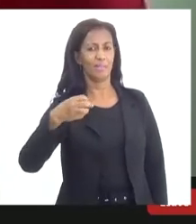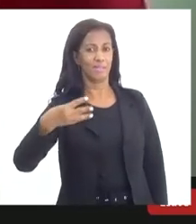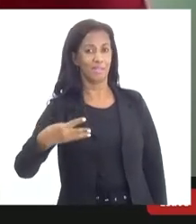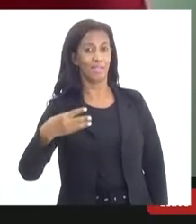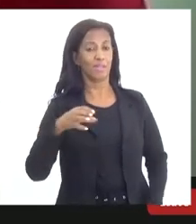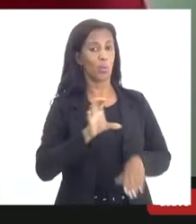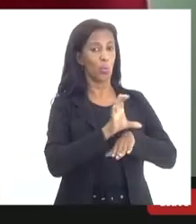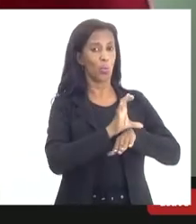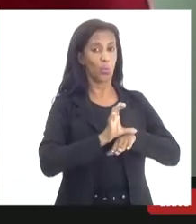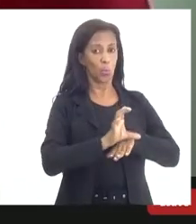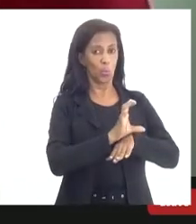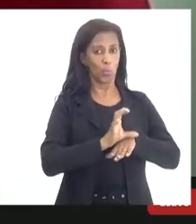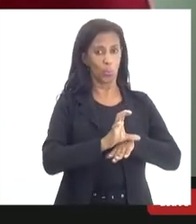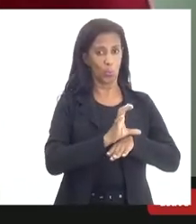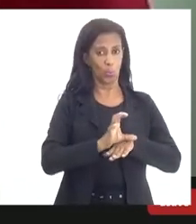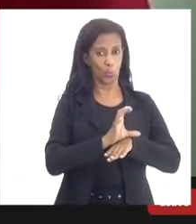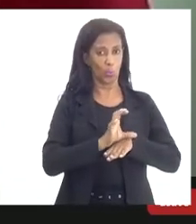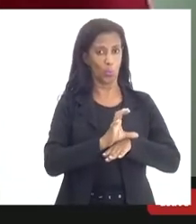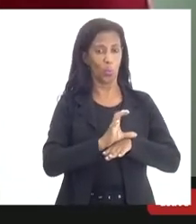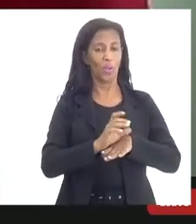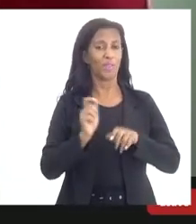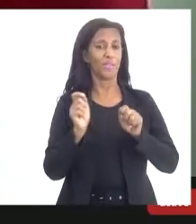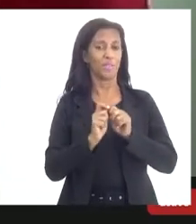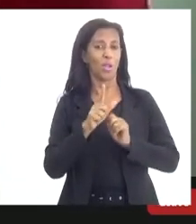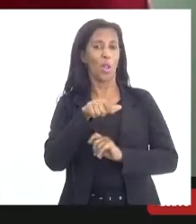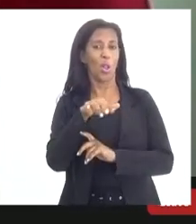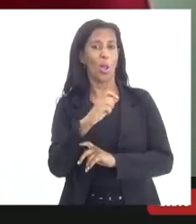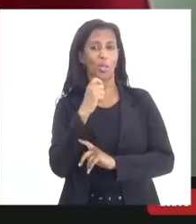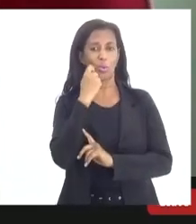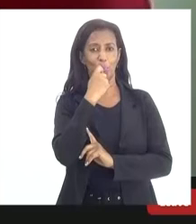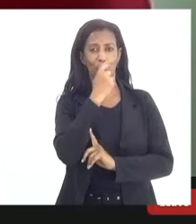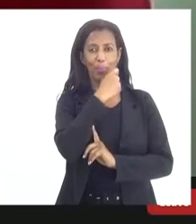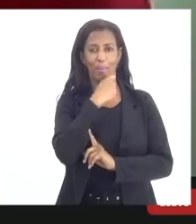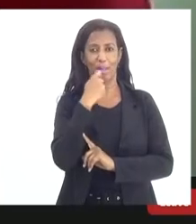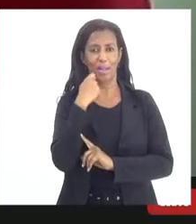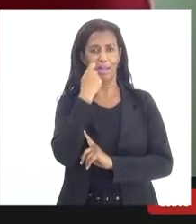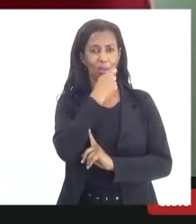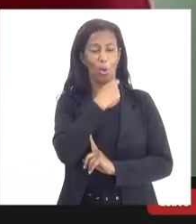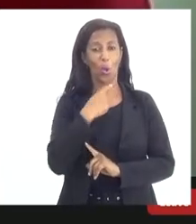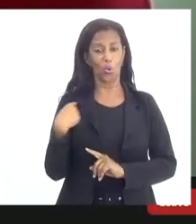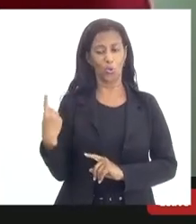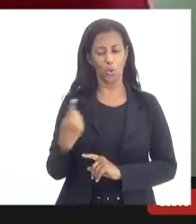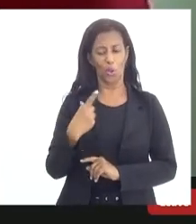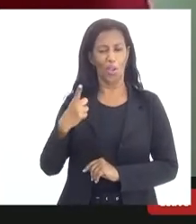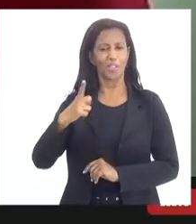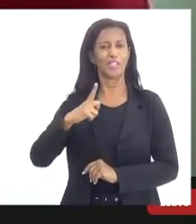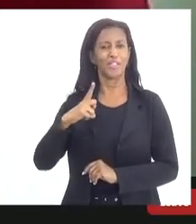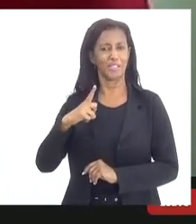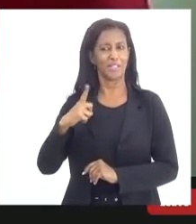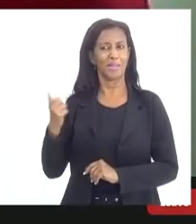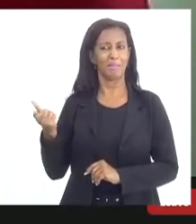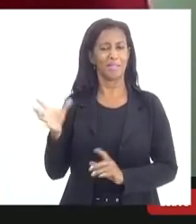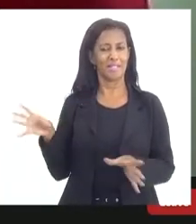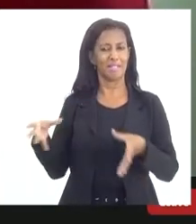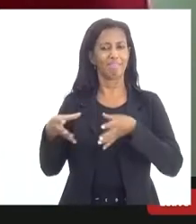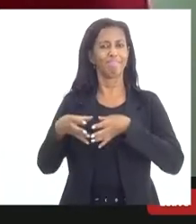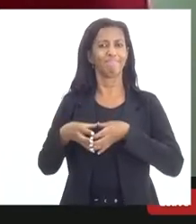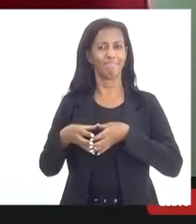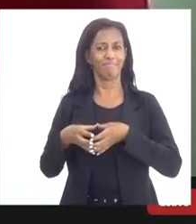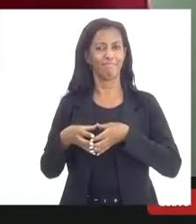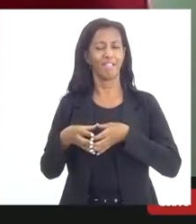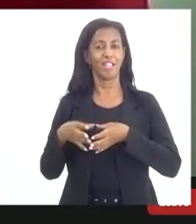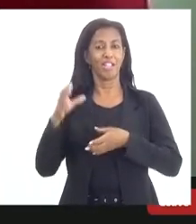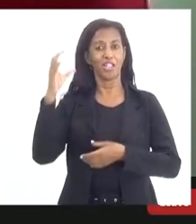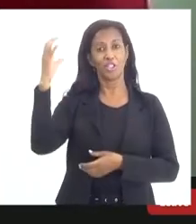constituinte quando fizemos o lobby do batom então nós mulheres temos essa capacidade suprapartidária então de